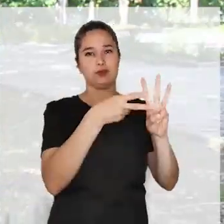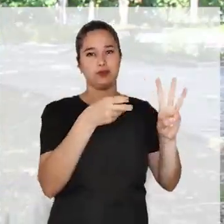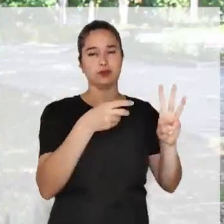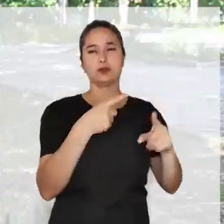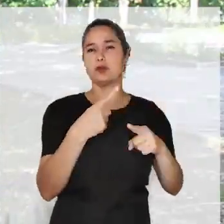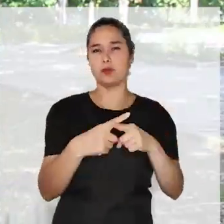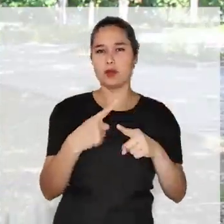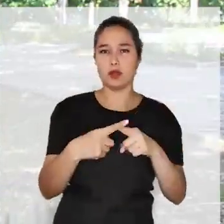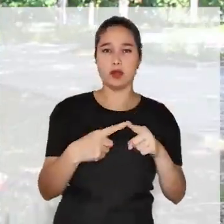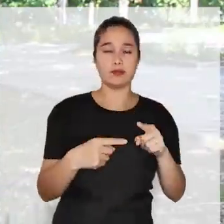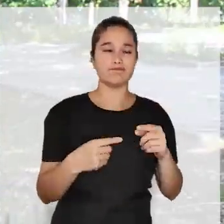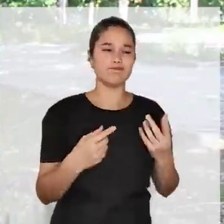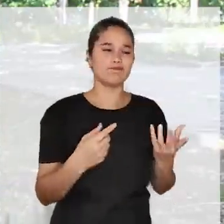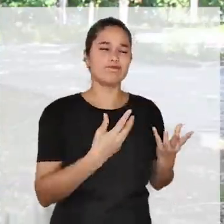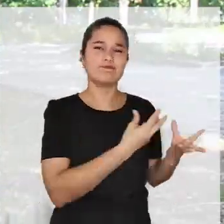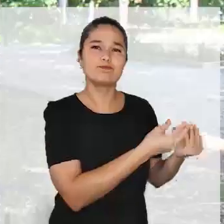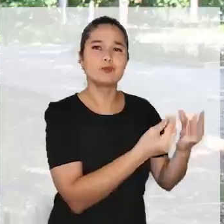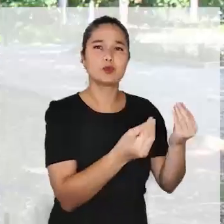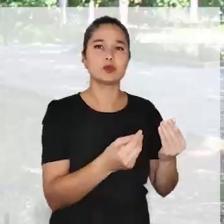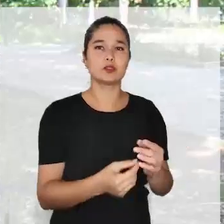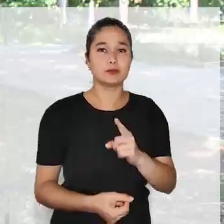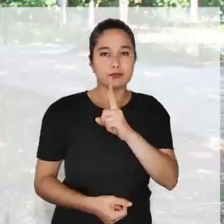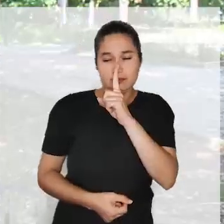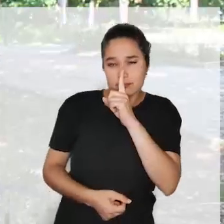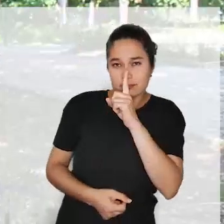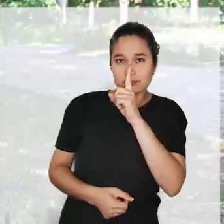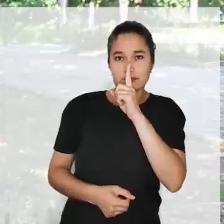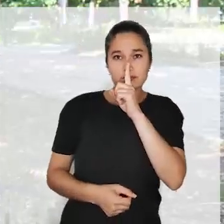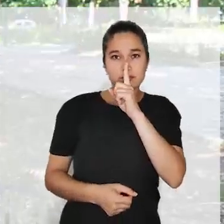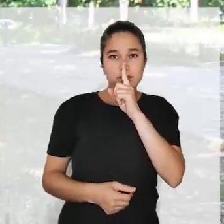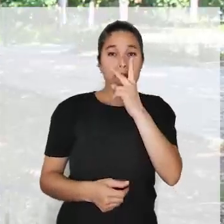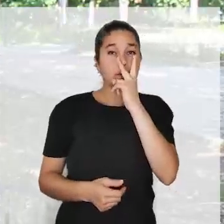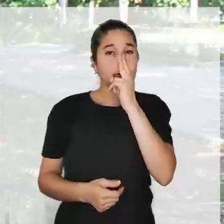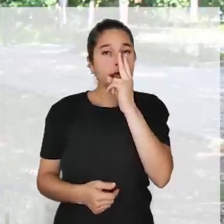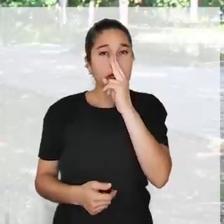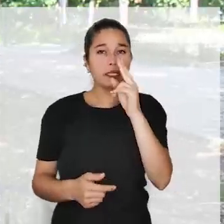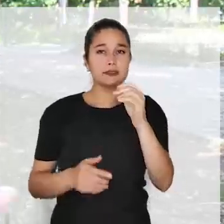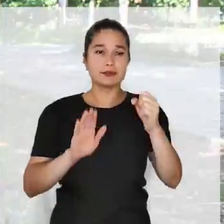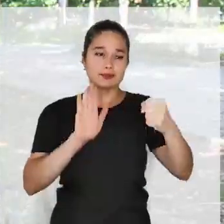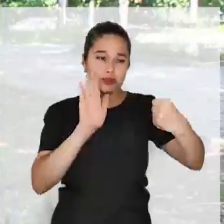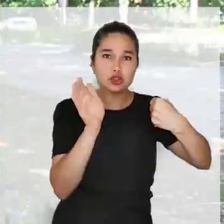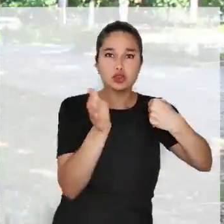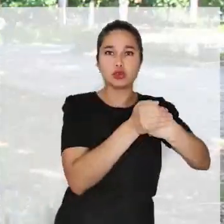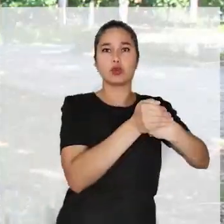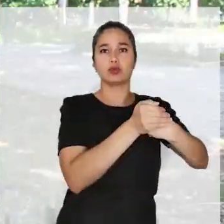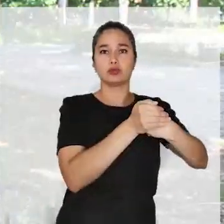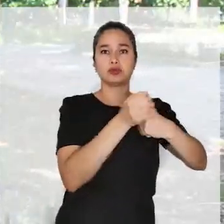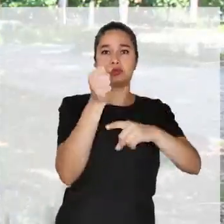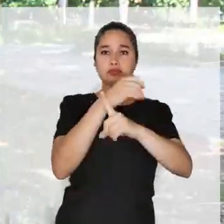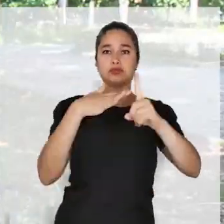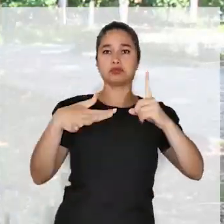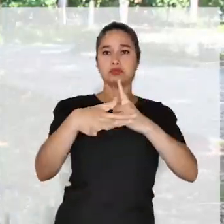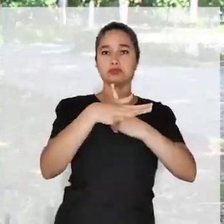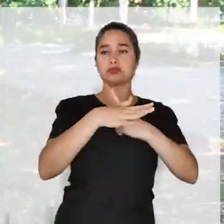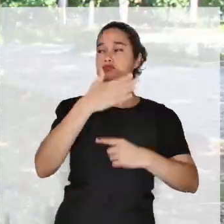no qual há muitos de nós estão aí caladas, ficamos sempre na